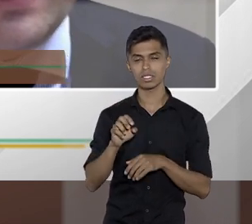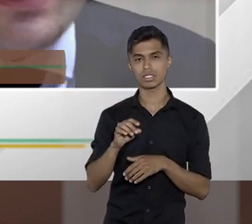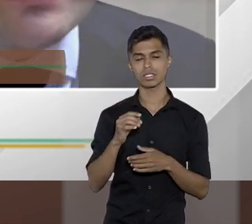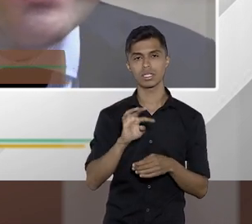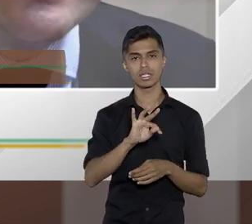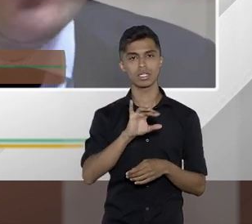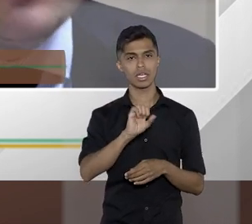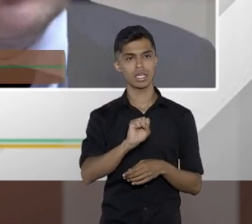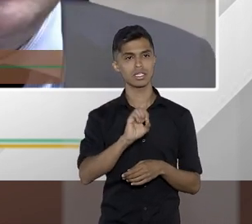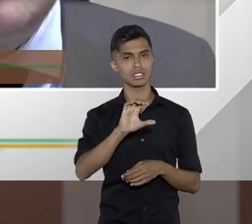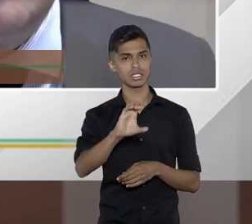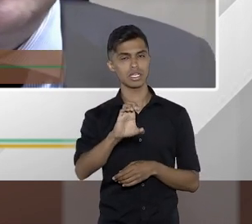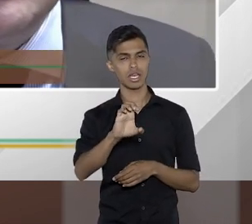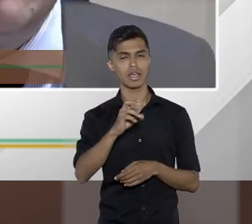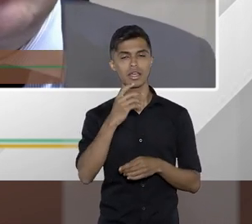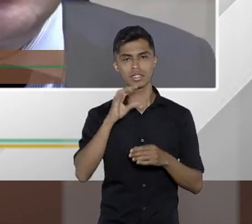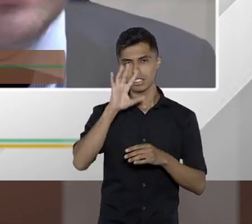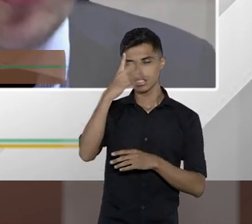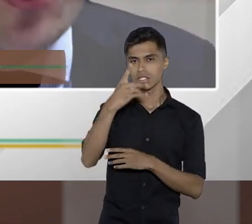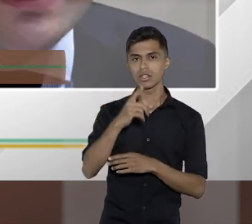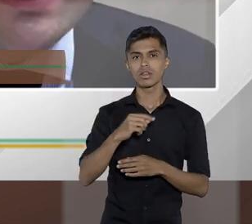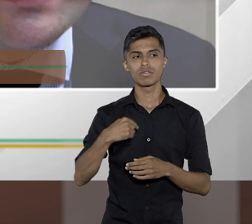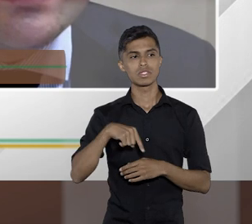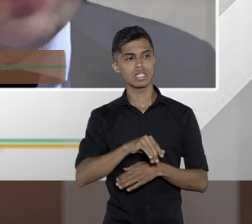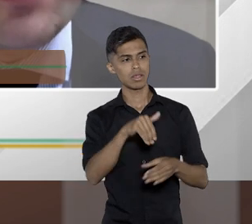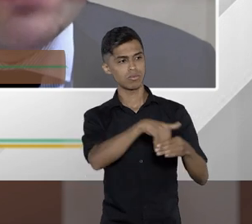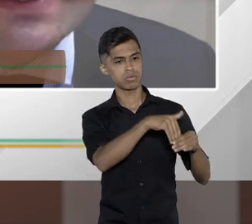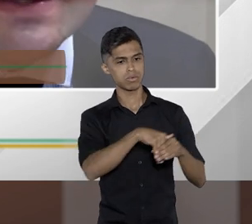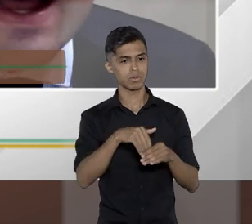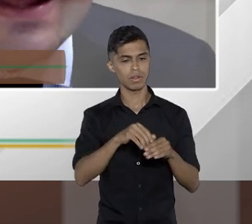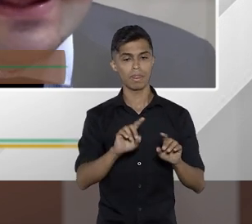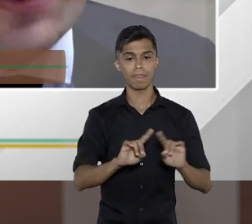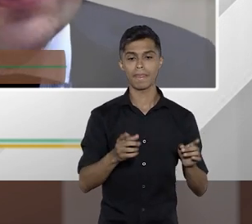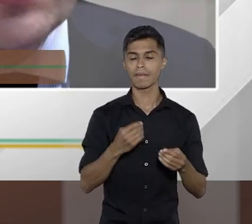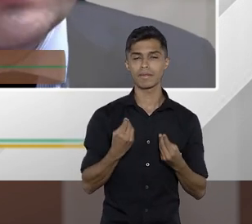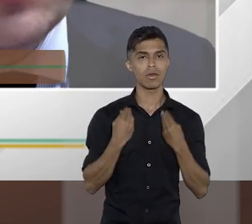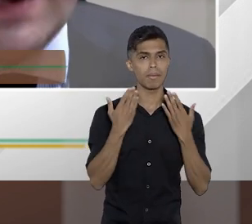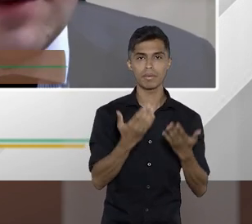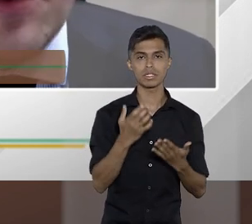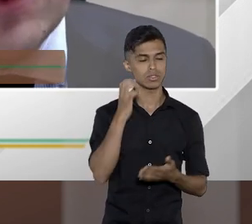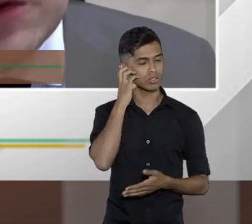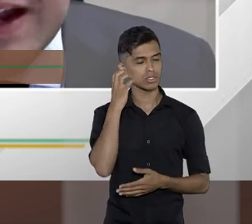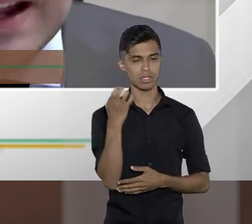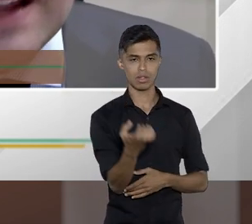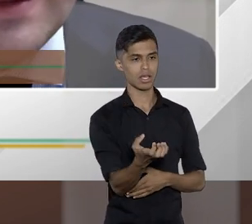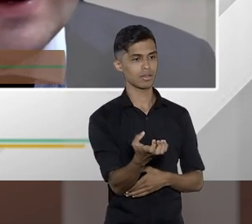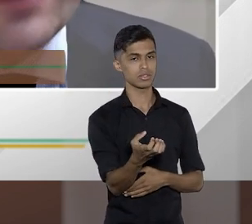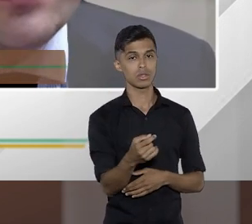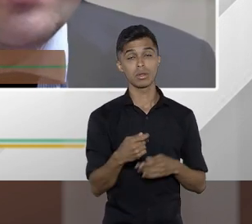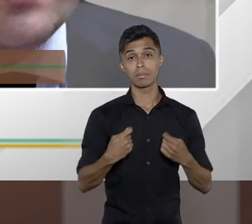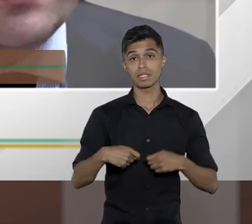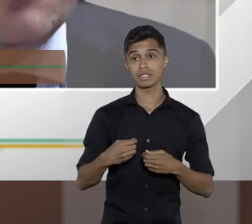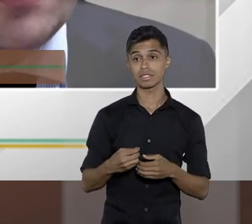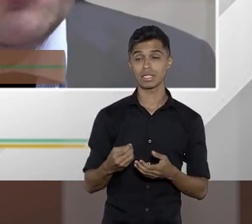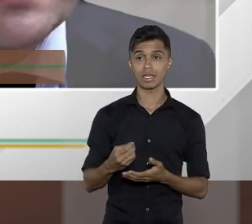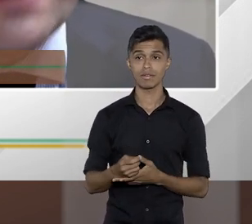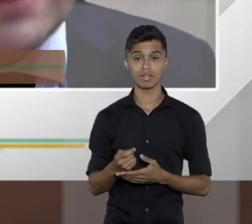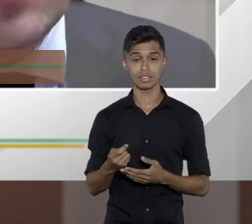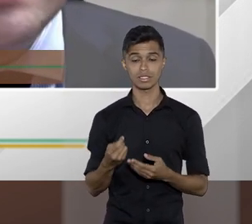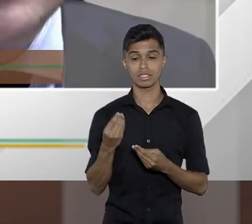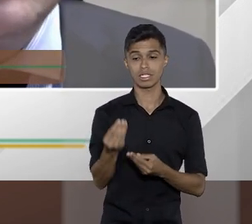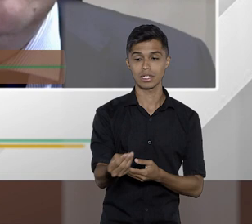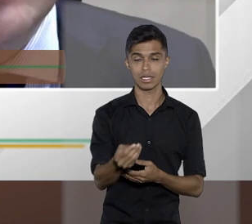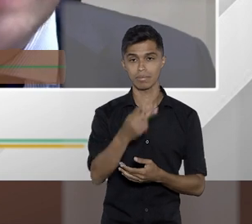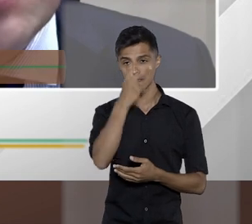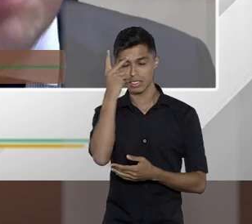a questão de você por exemplo ir na urna e não apresentar o seu telefone eu teria que entregar para o